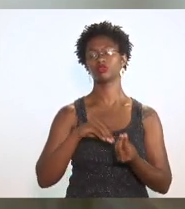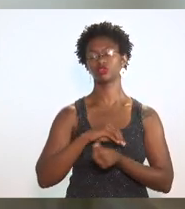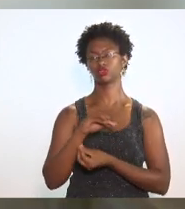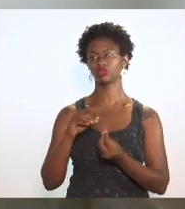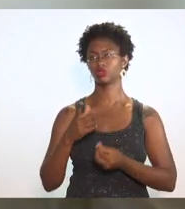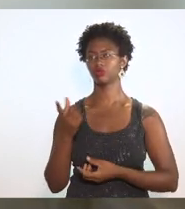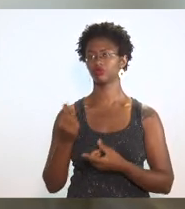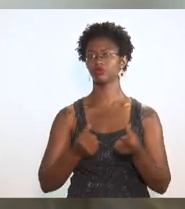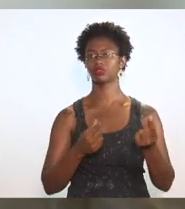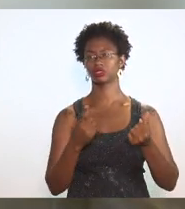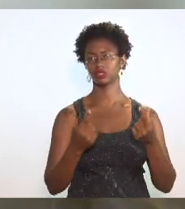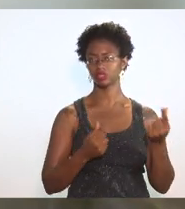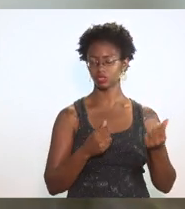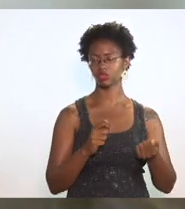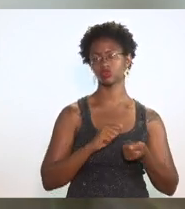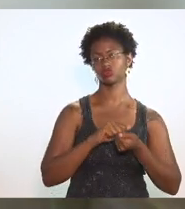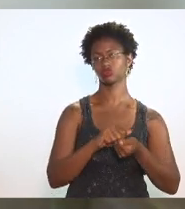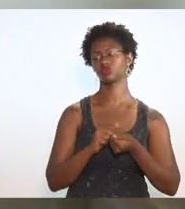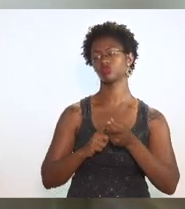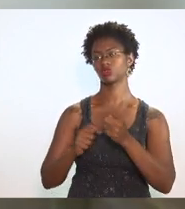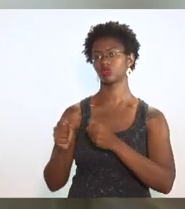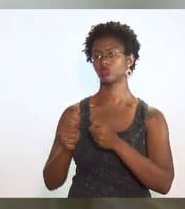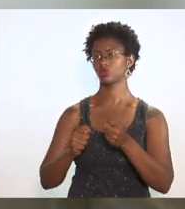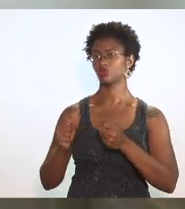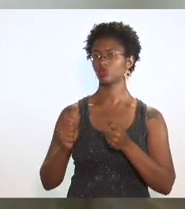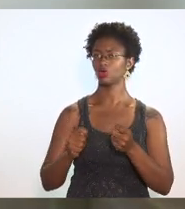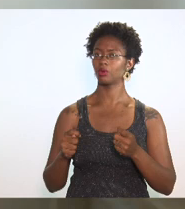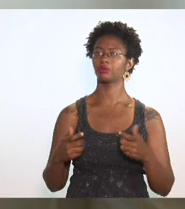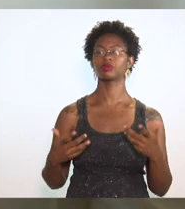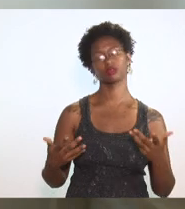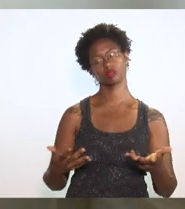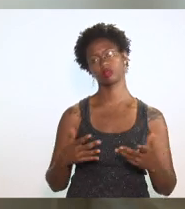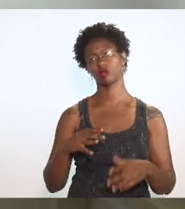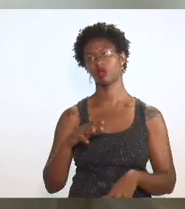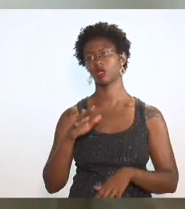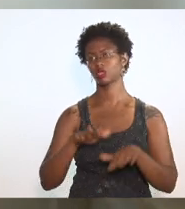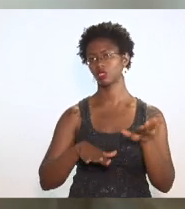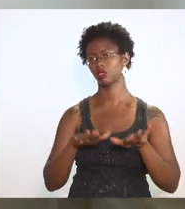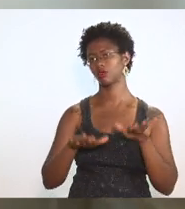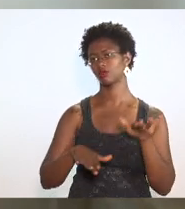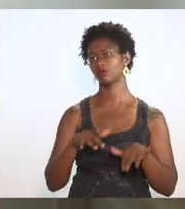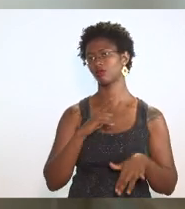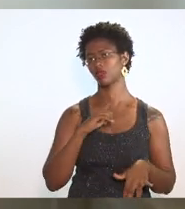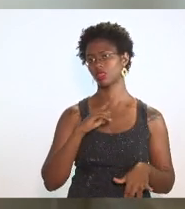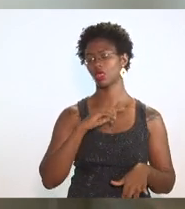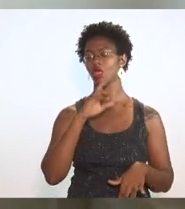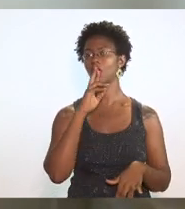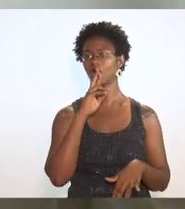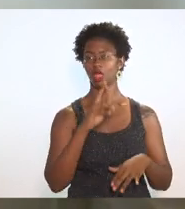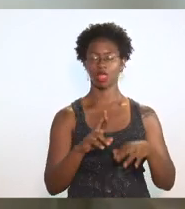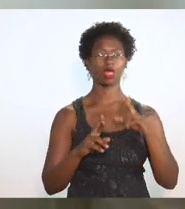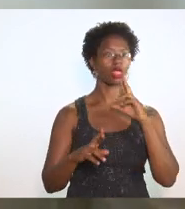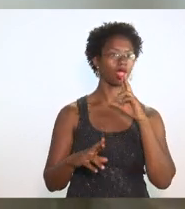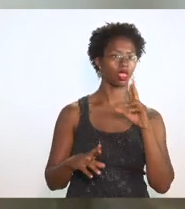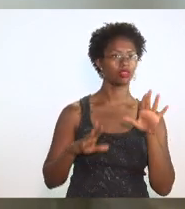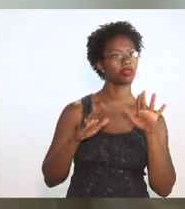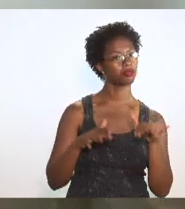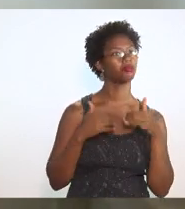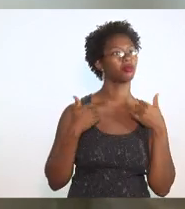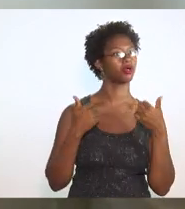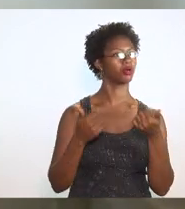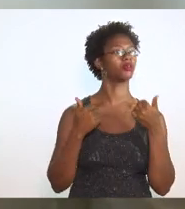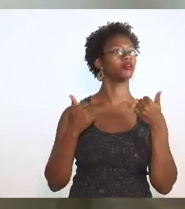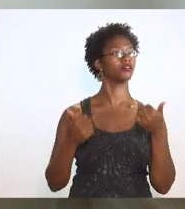financeiro com o econômico, aí você pode ter resultados vantajosos.